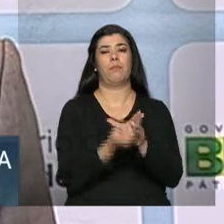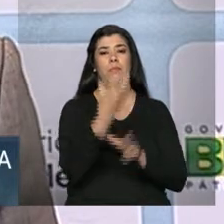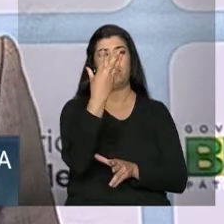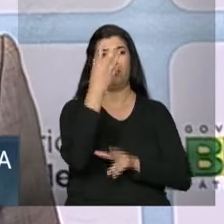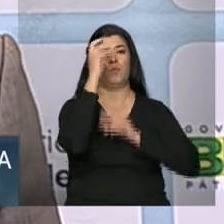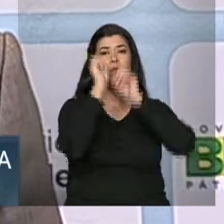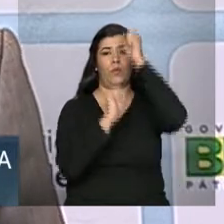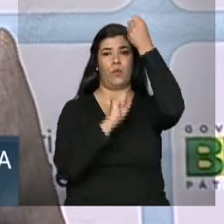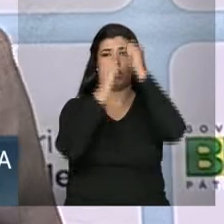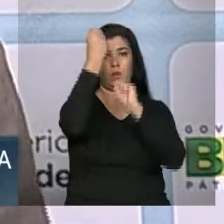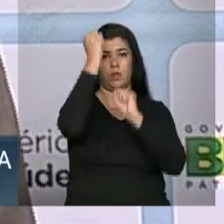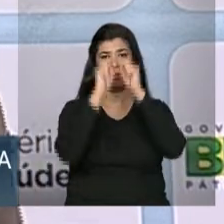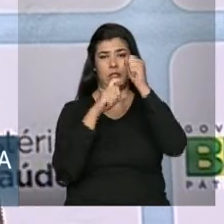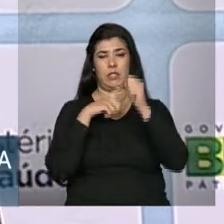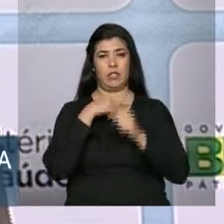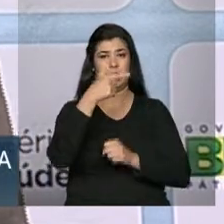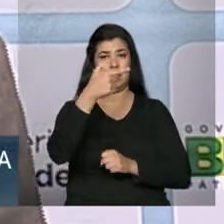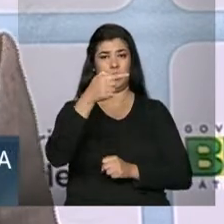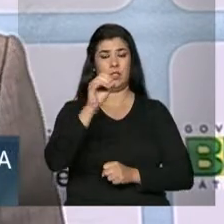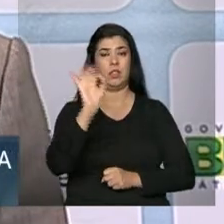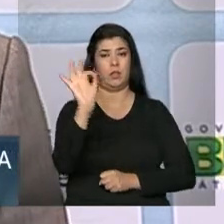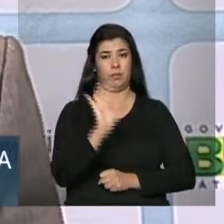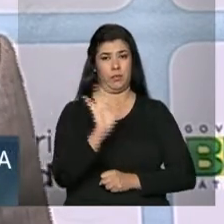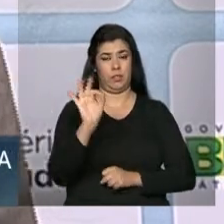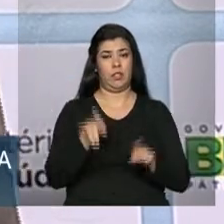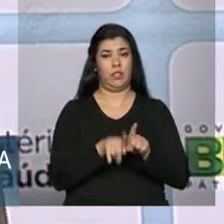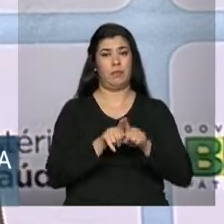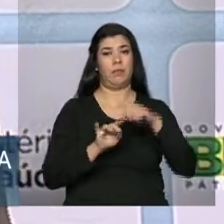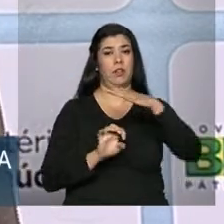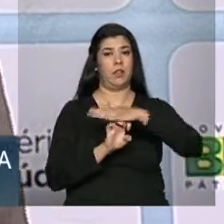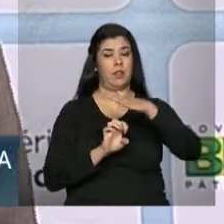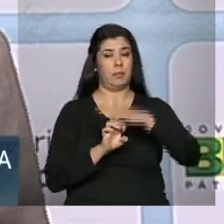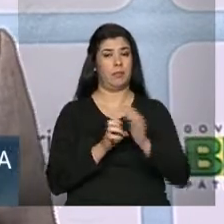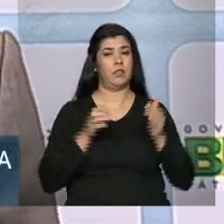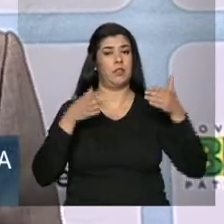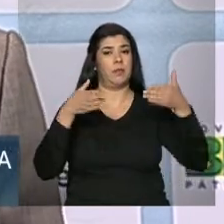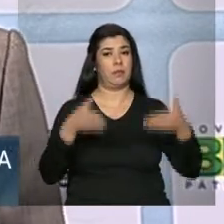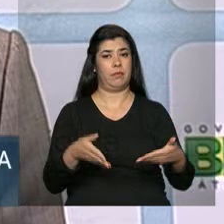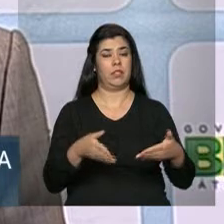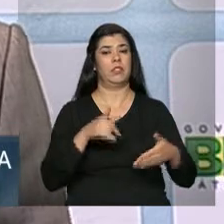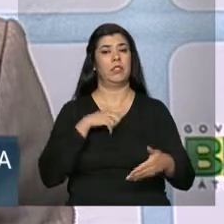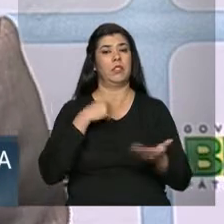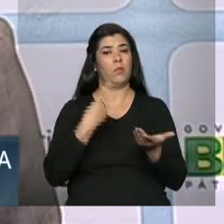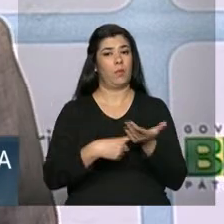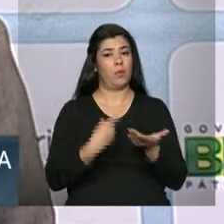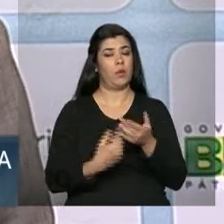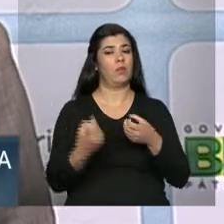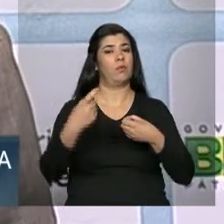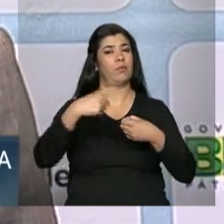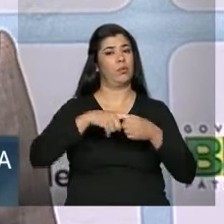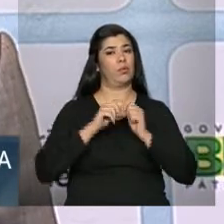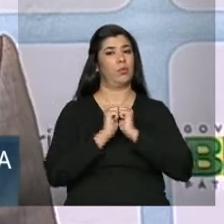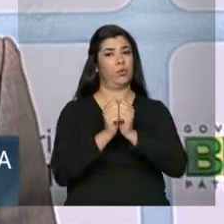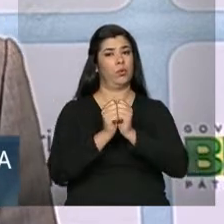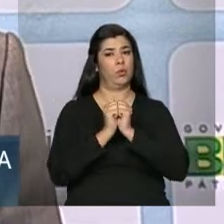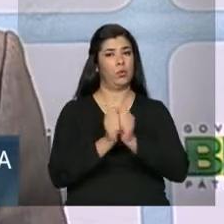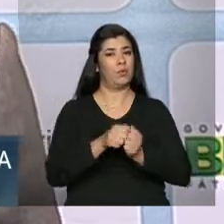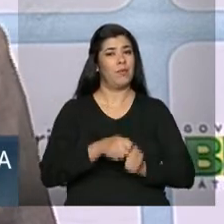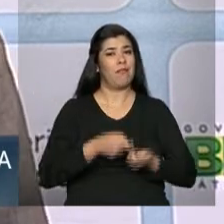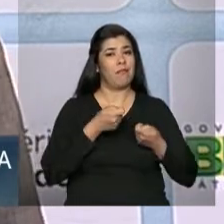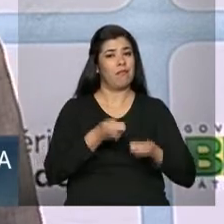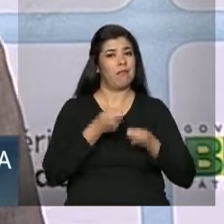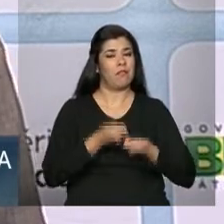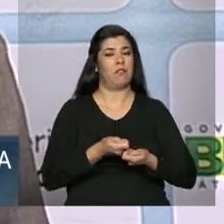industrializados, 70%. E as empresas que fazem parte, estabeleceram um pacto para fazer a redução